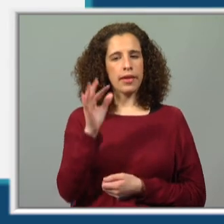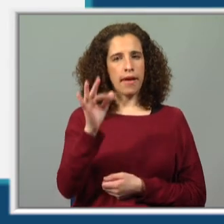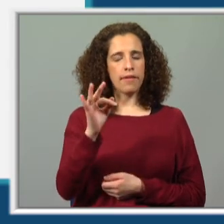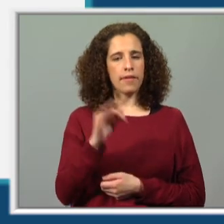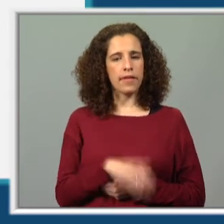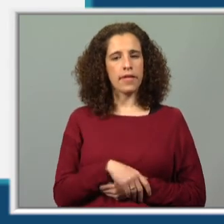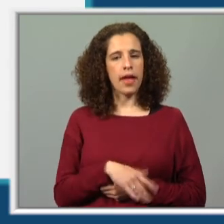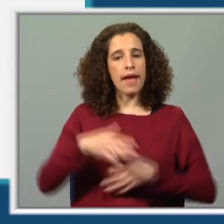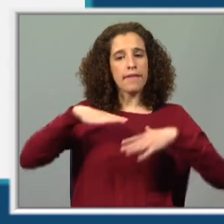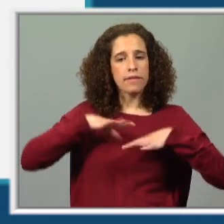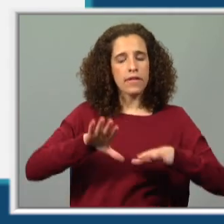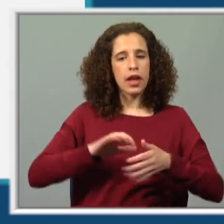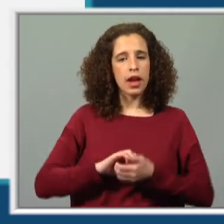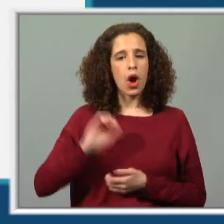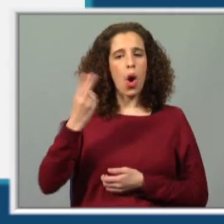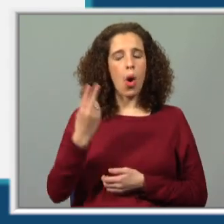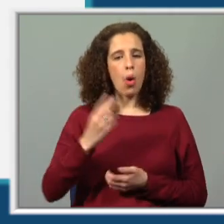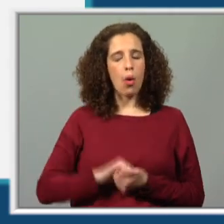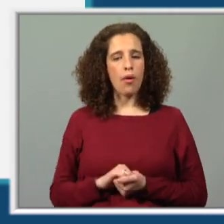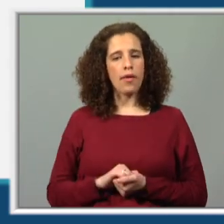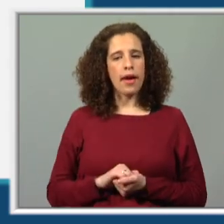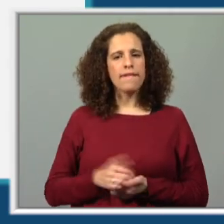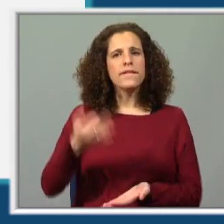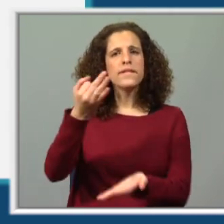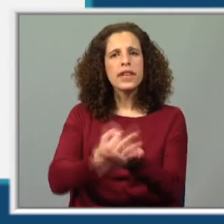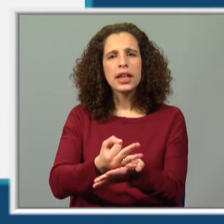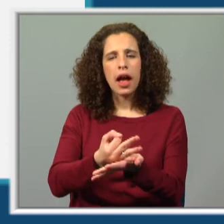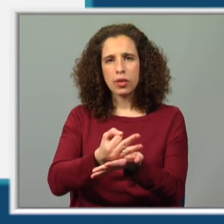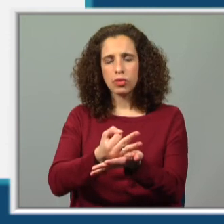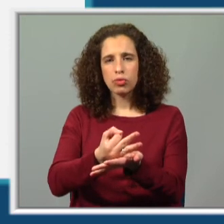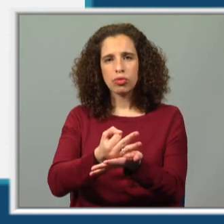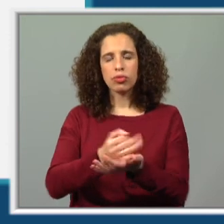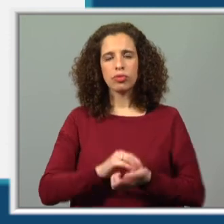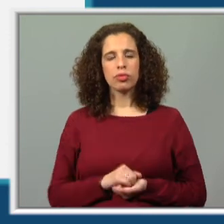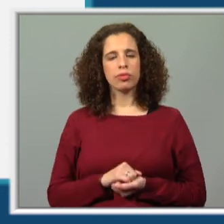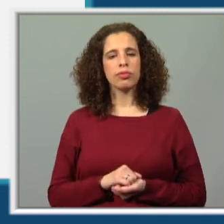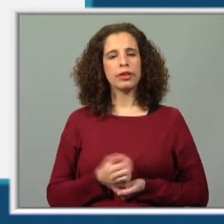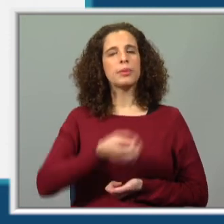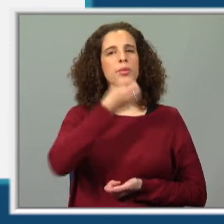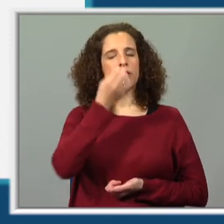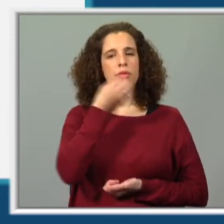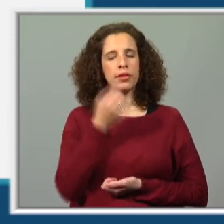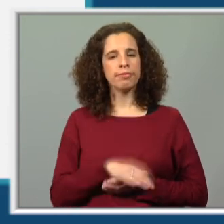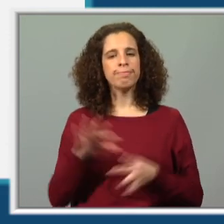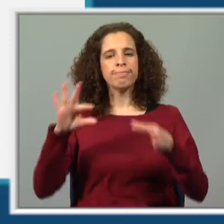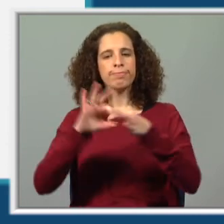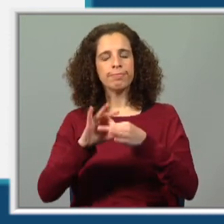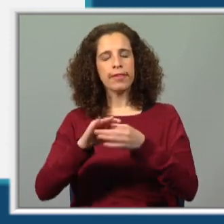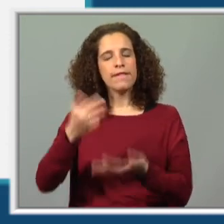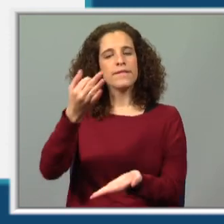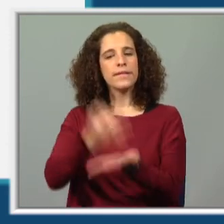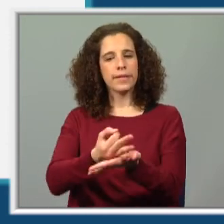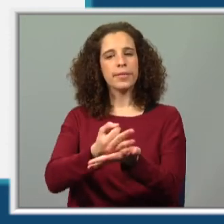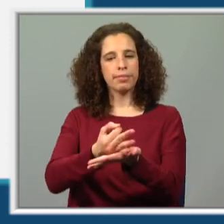as férias ou representará feriados? Muito bem. Representam os